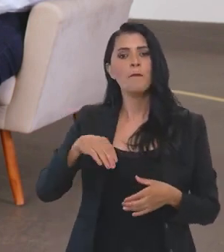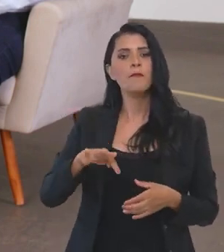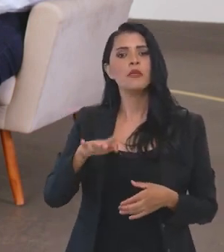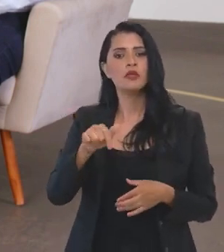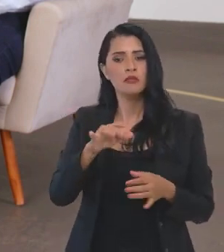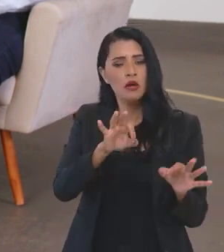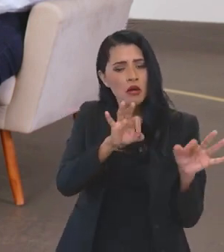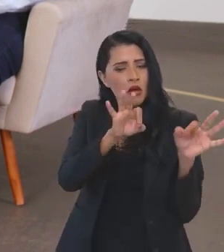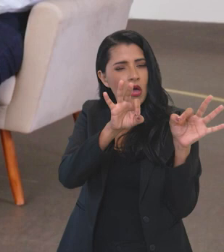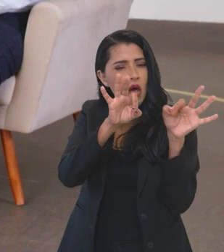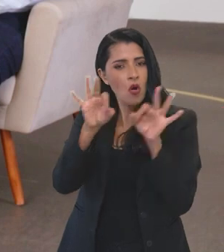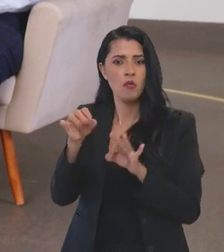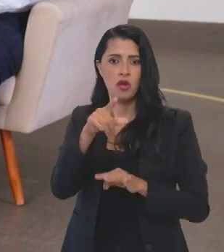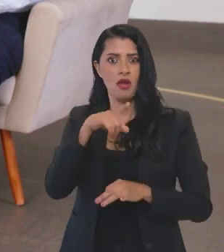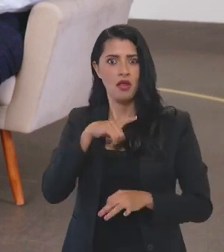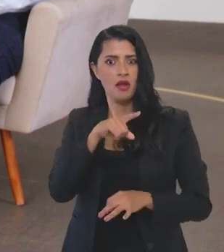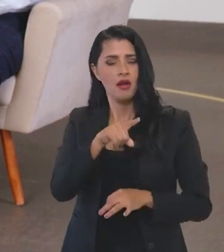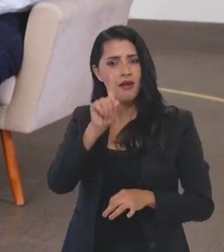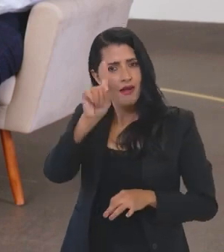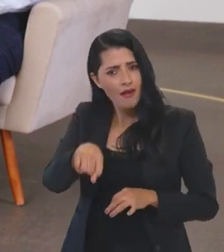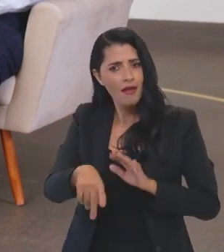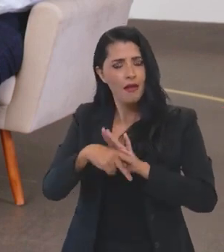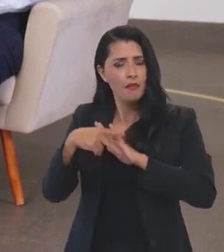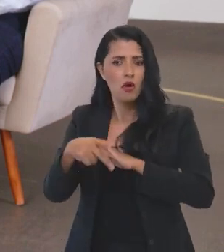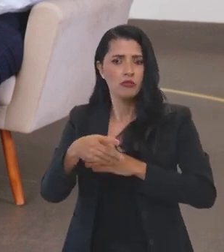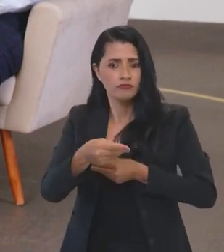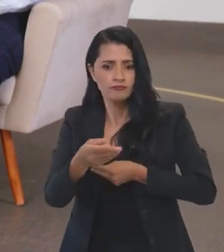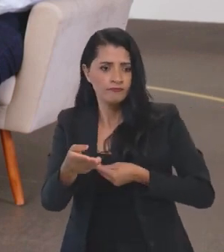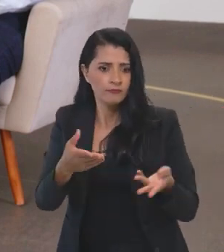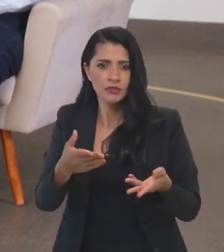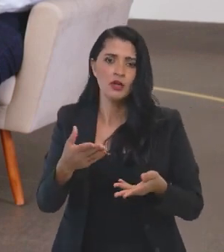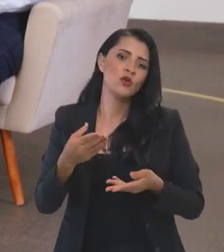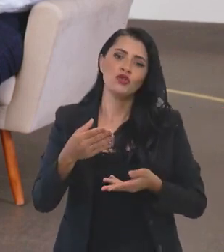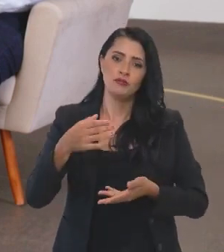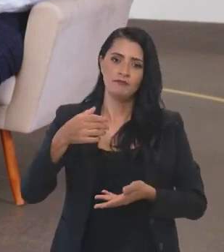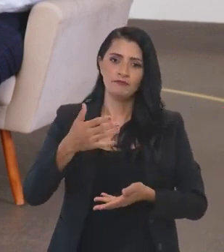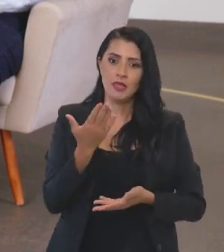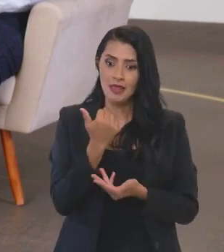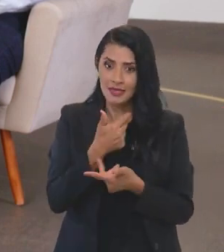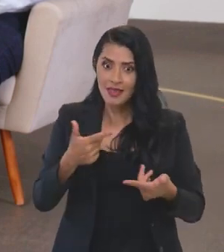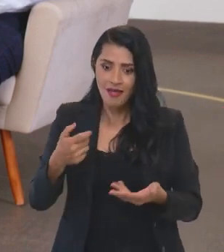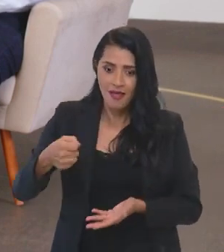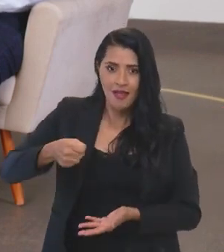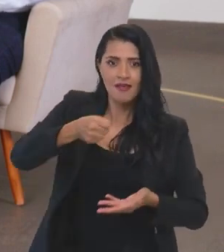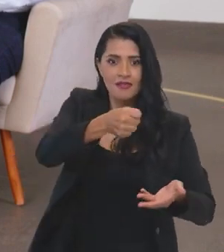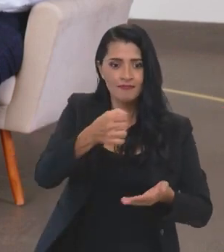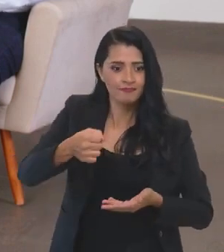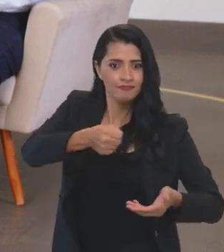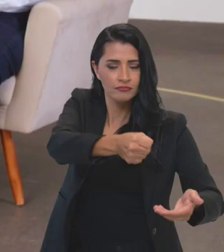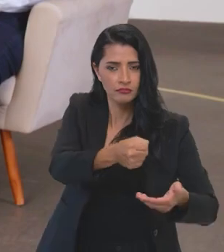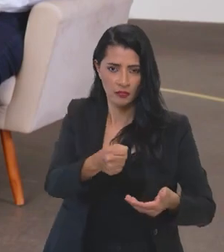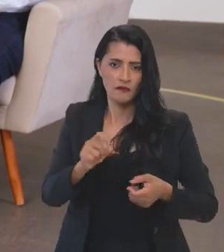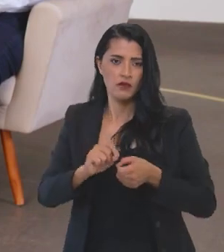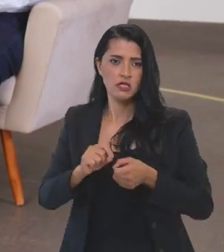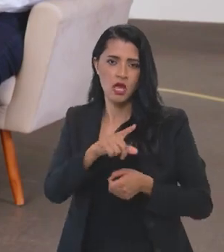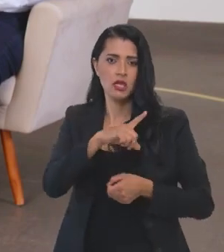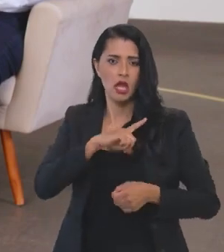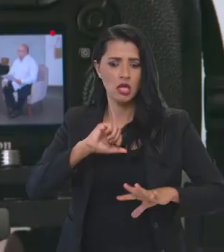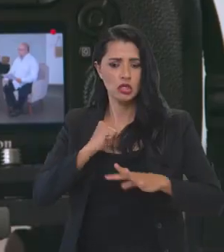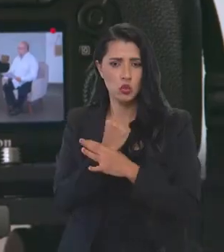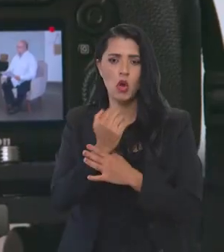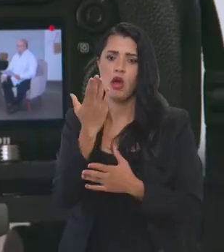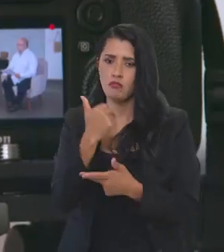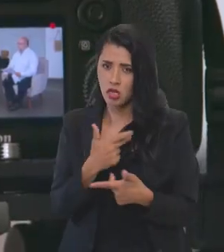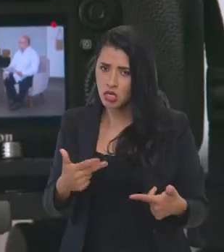acompanhar essas ações, que são ações tanto da distribuição de cestas básicas, para fazer com que haja